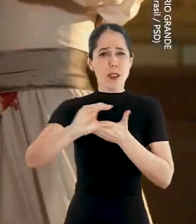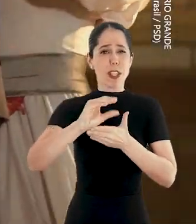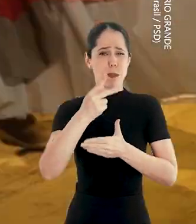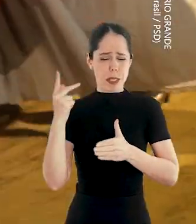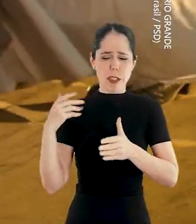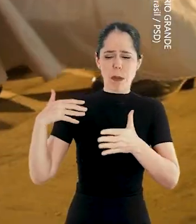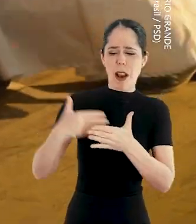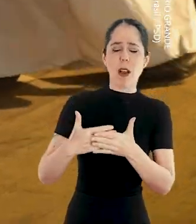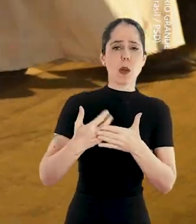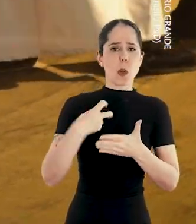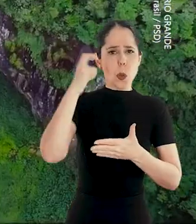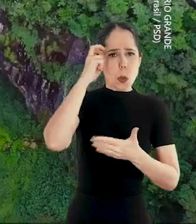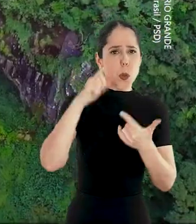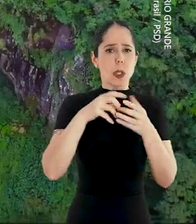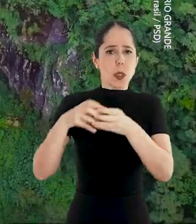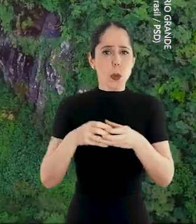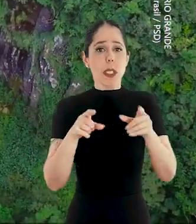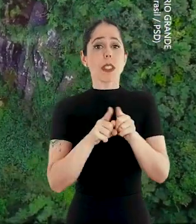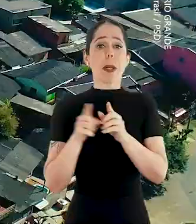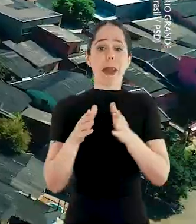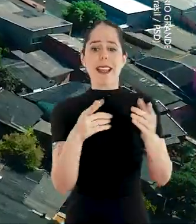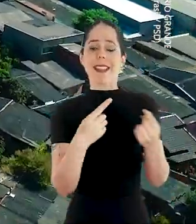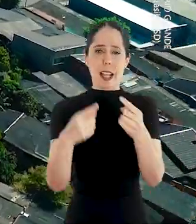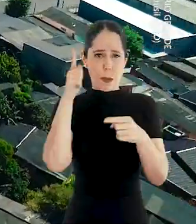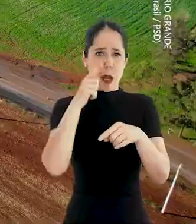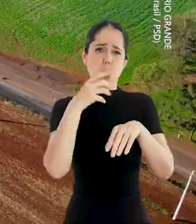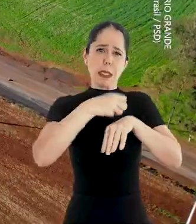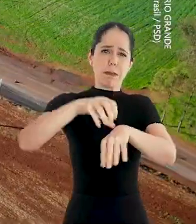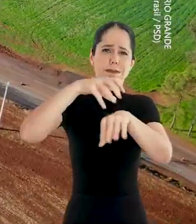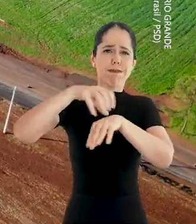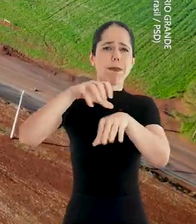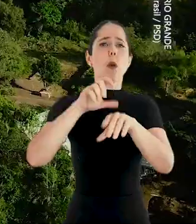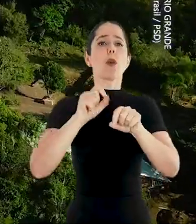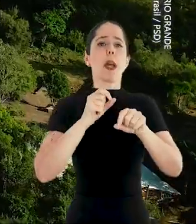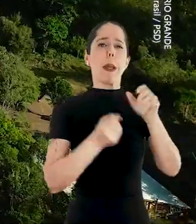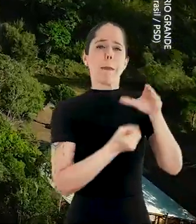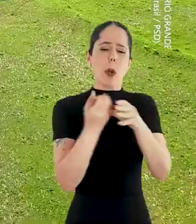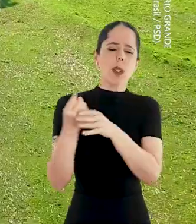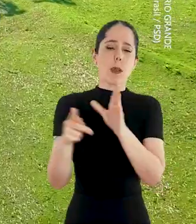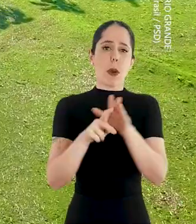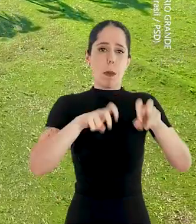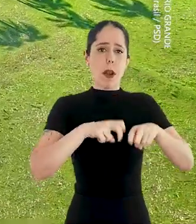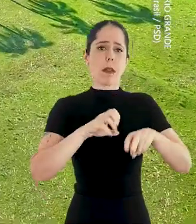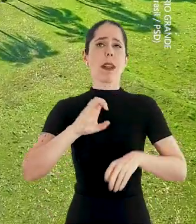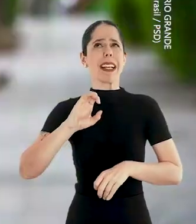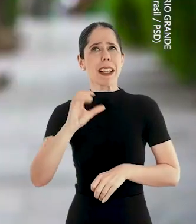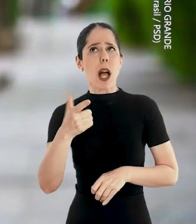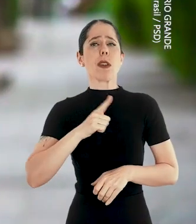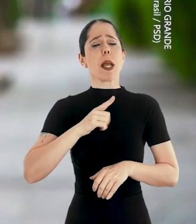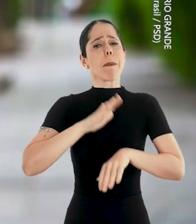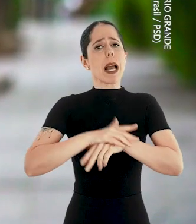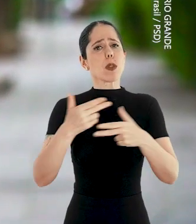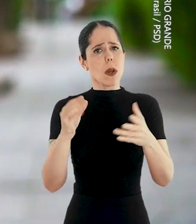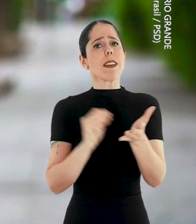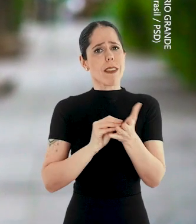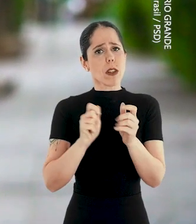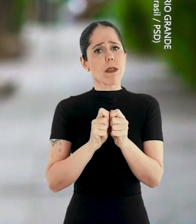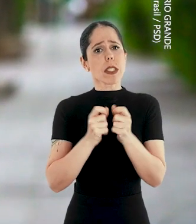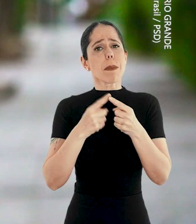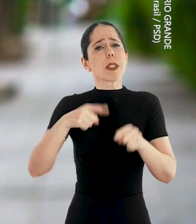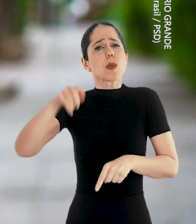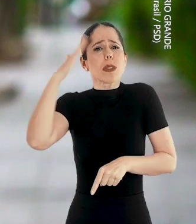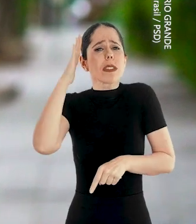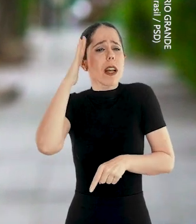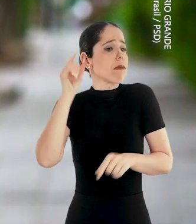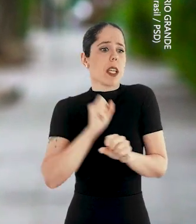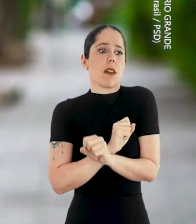história recente na cultura, no turismo, nas nossas estradas para escoar a produção agrícola. É claro que tem ainda muito por